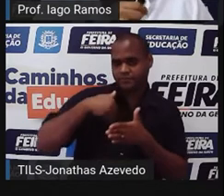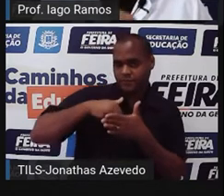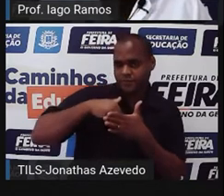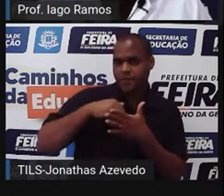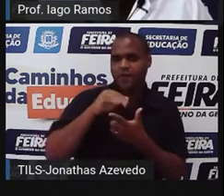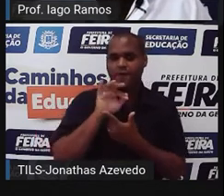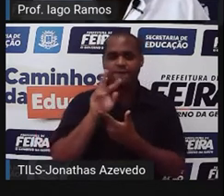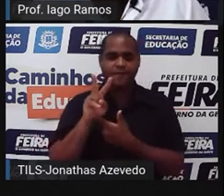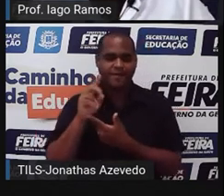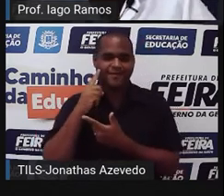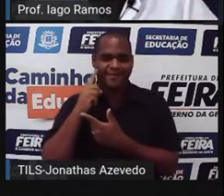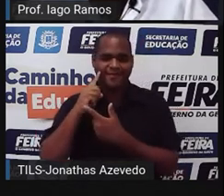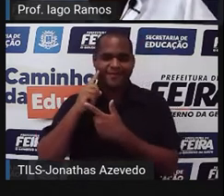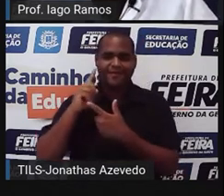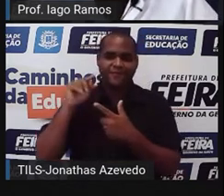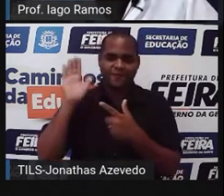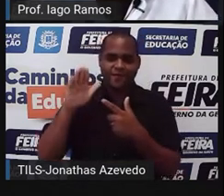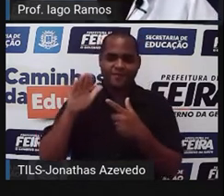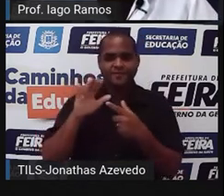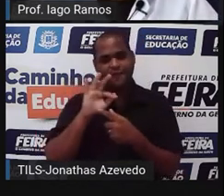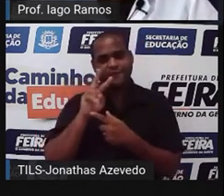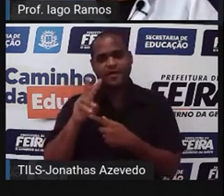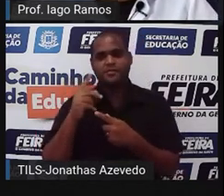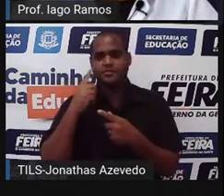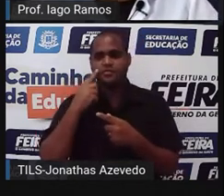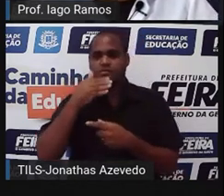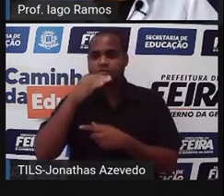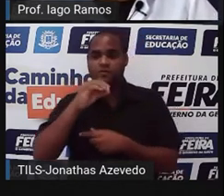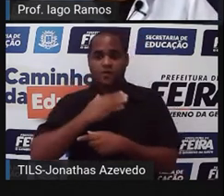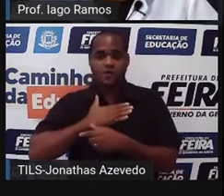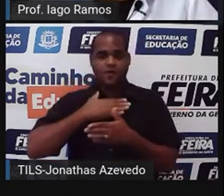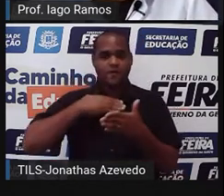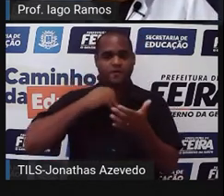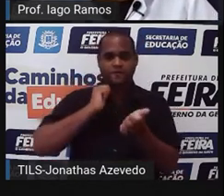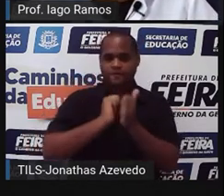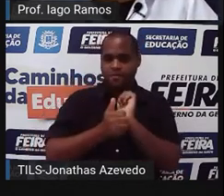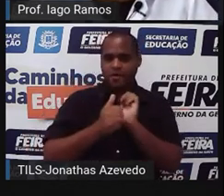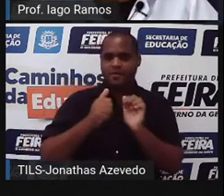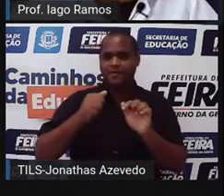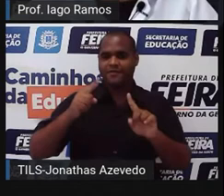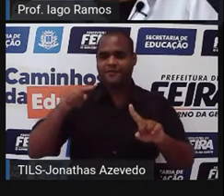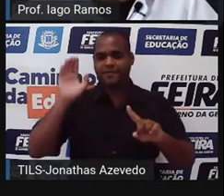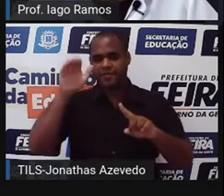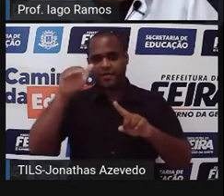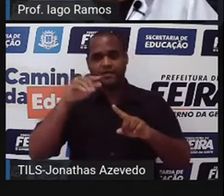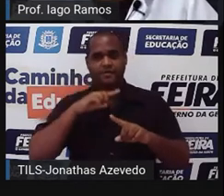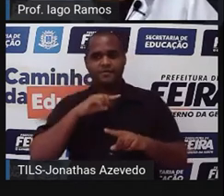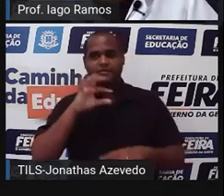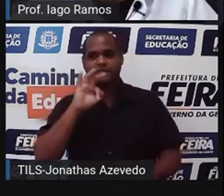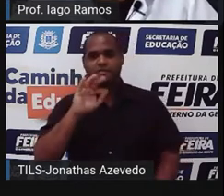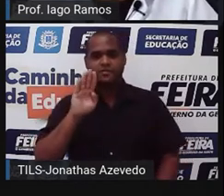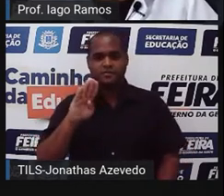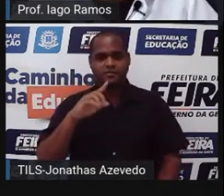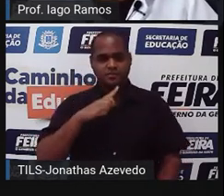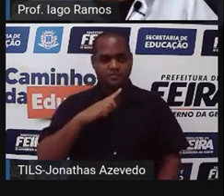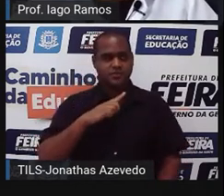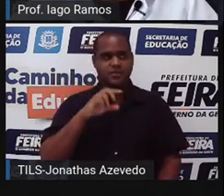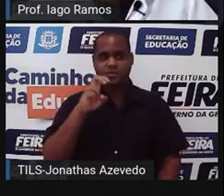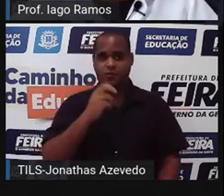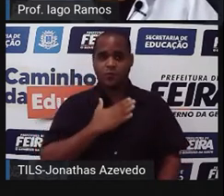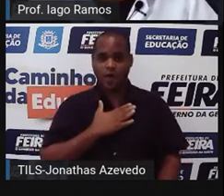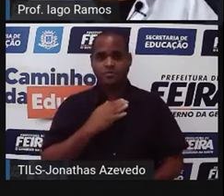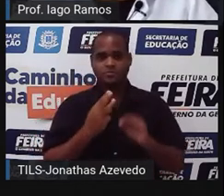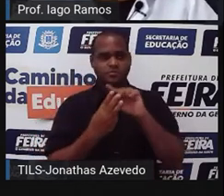o FV que apareceu lá, 10 gostam de futebol e basquete, FB, e 5 gostam dos 3,